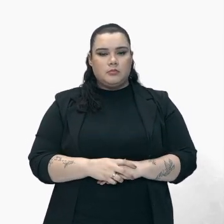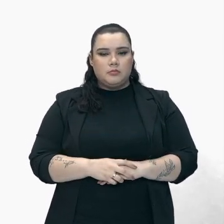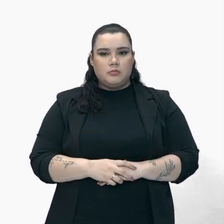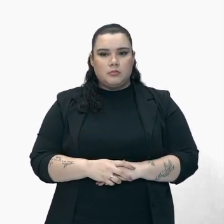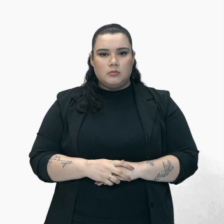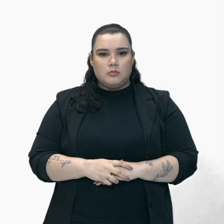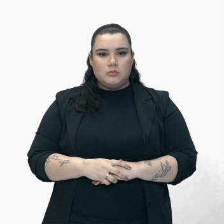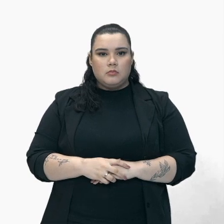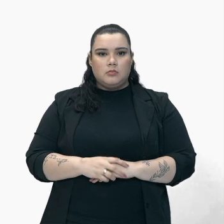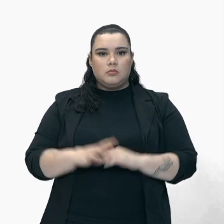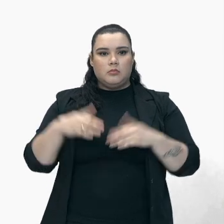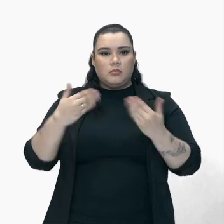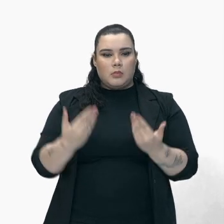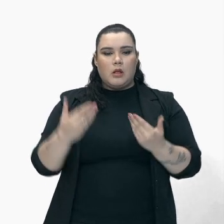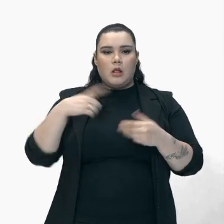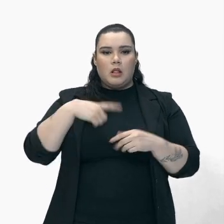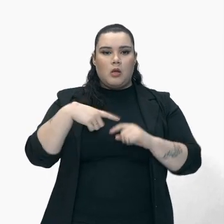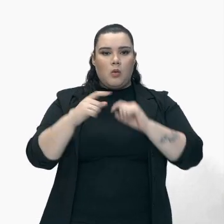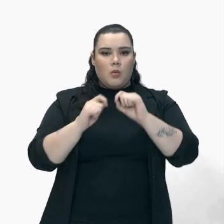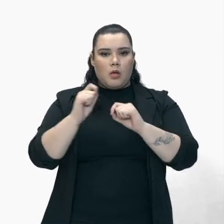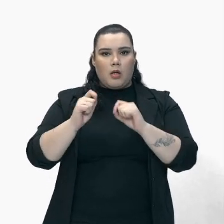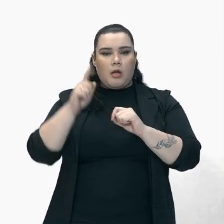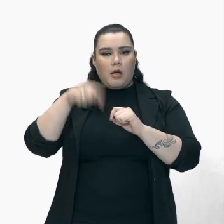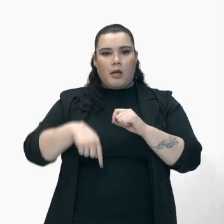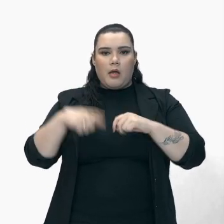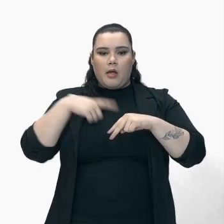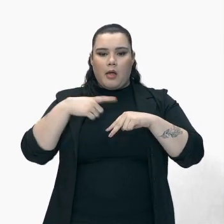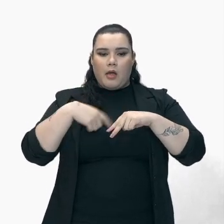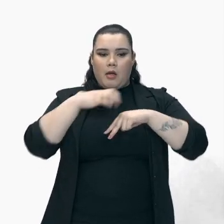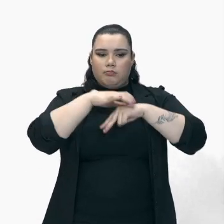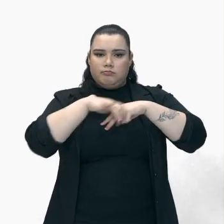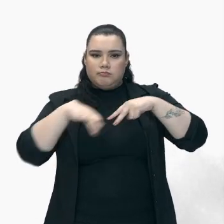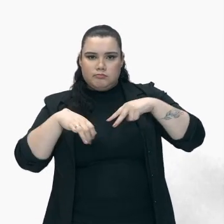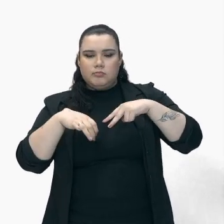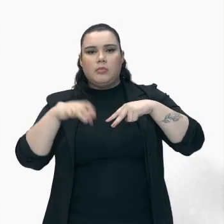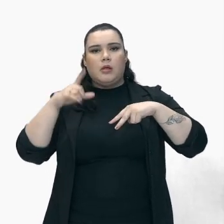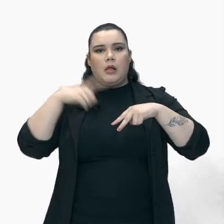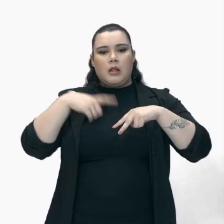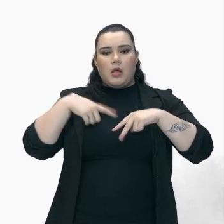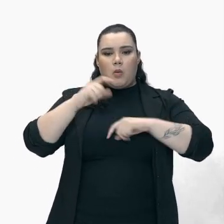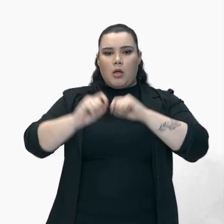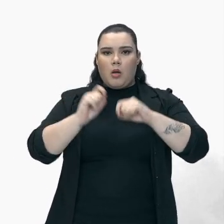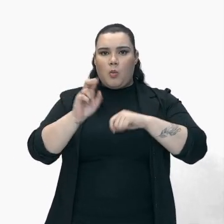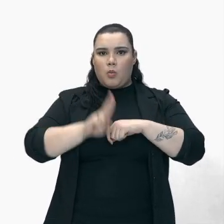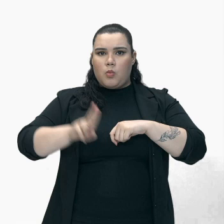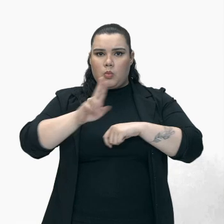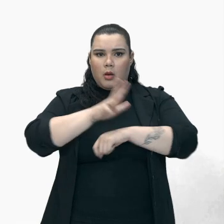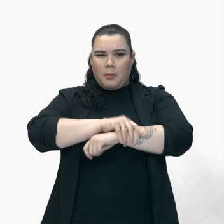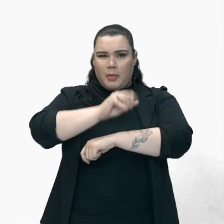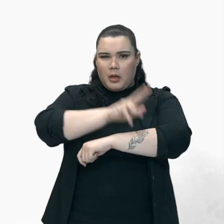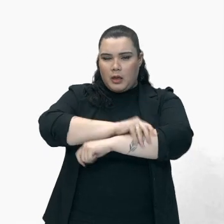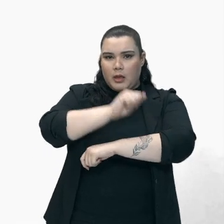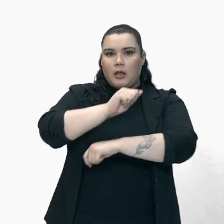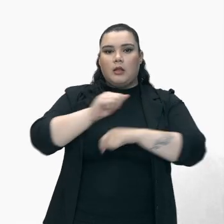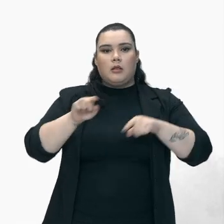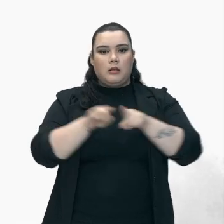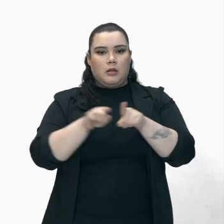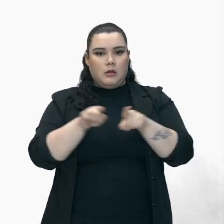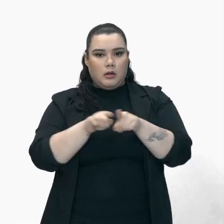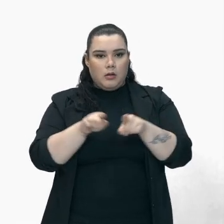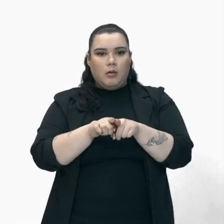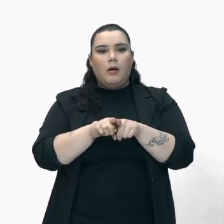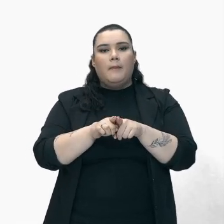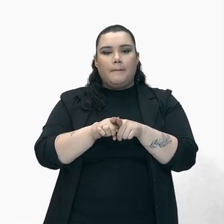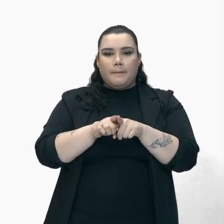região De baixo Das pernas E a calça Vestimento Dessas pessoas Eles tinham Uma certa Protuberança Na